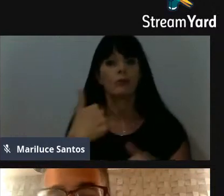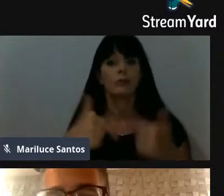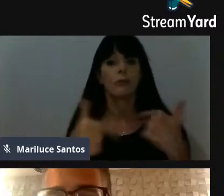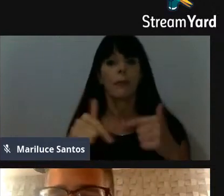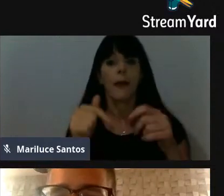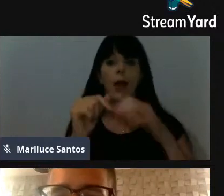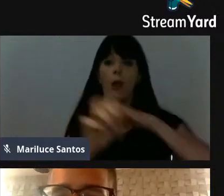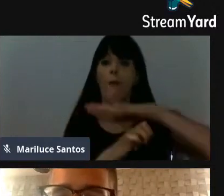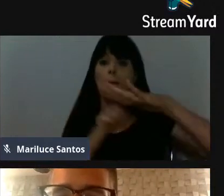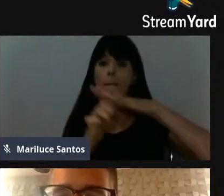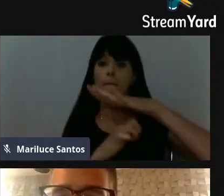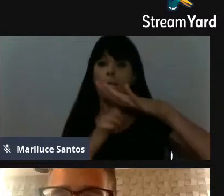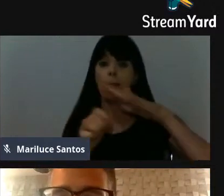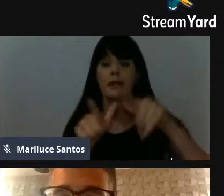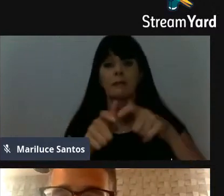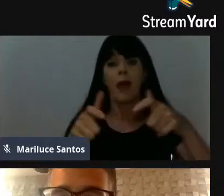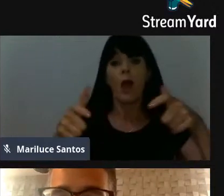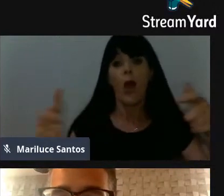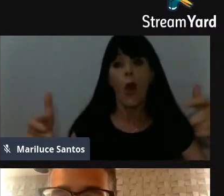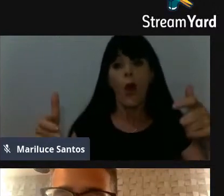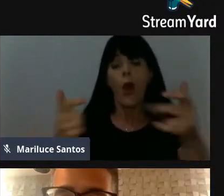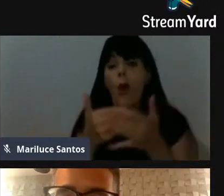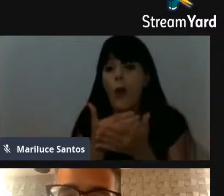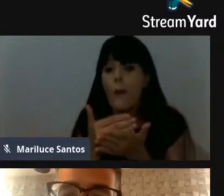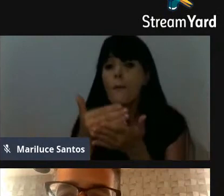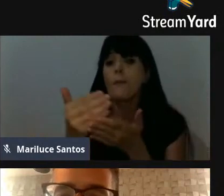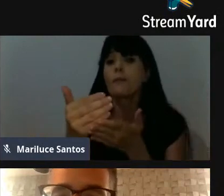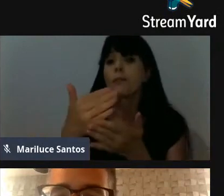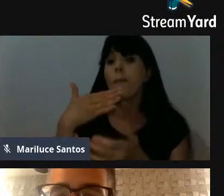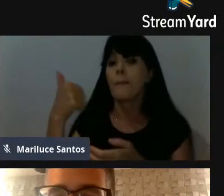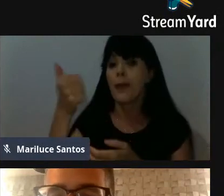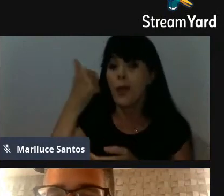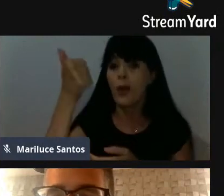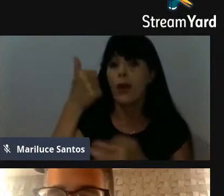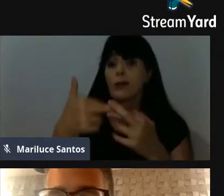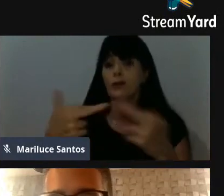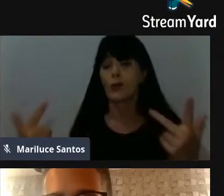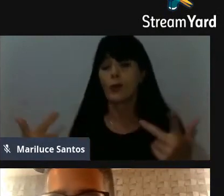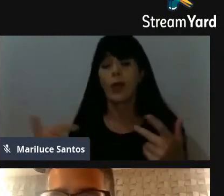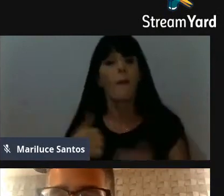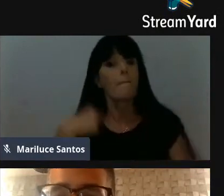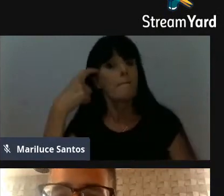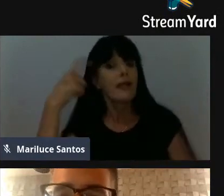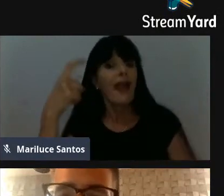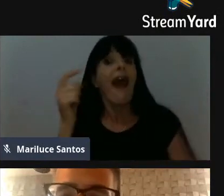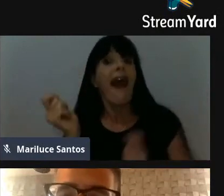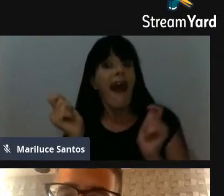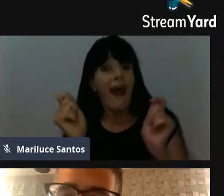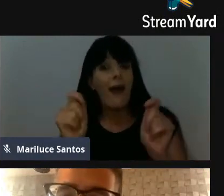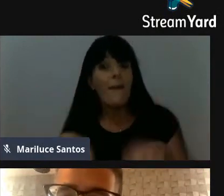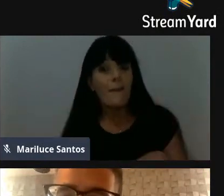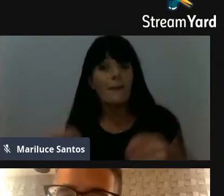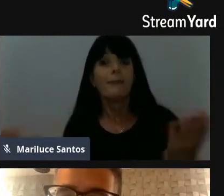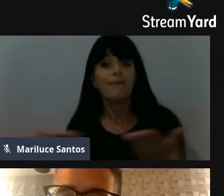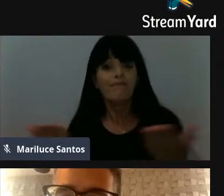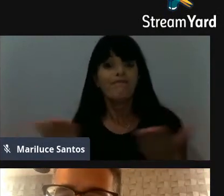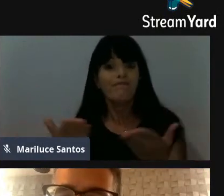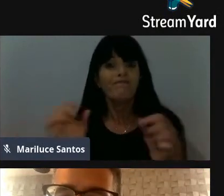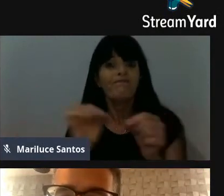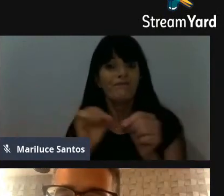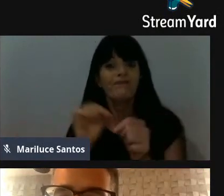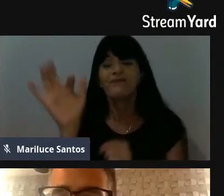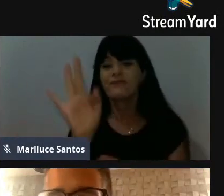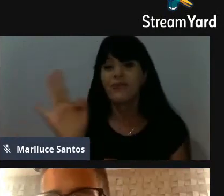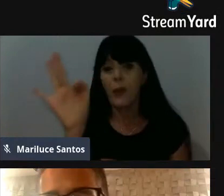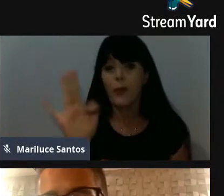maior, que aí as coisas já começaram a melhorar, eu já passei a ter condição de pensar em fazer uma faculdade, para continuar ainda mais aprimorando os